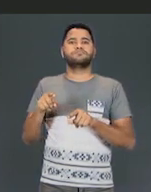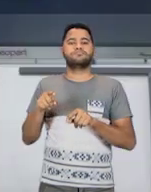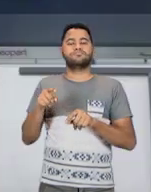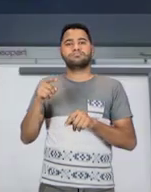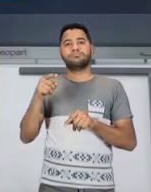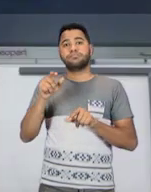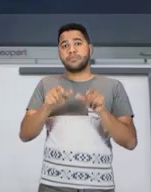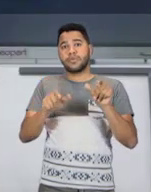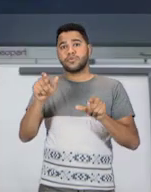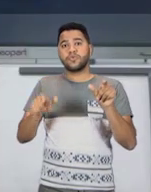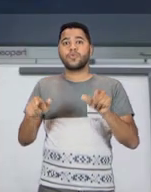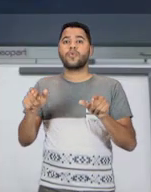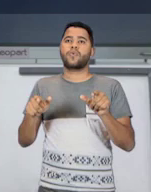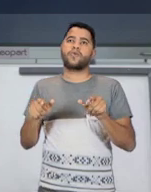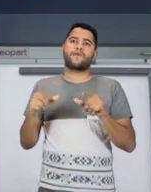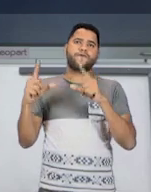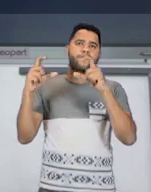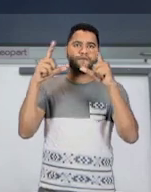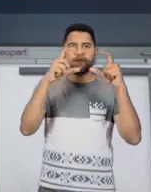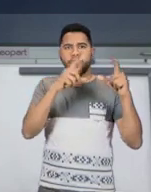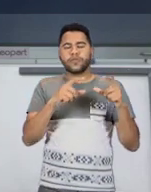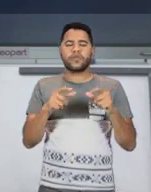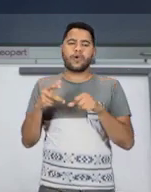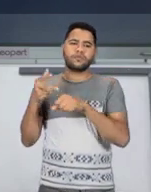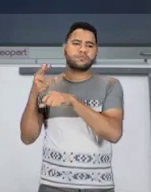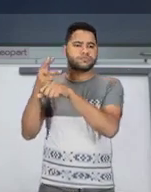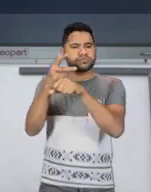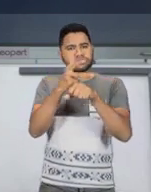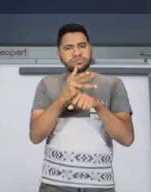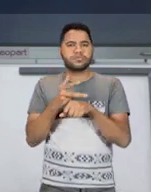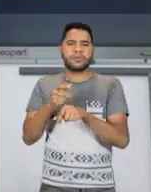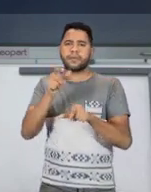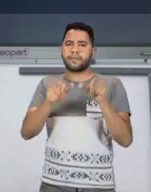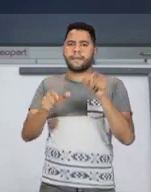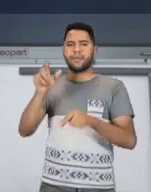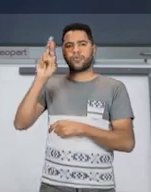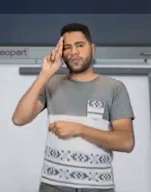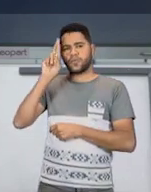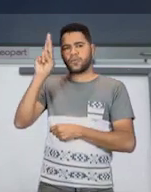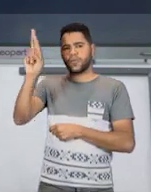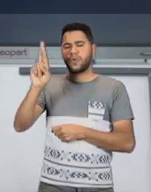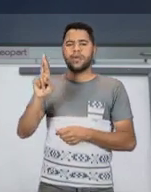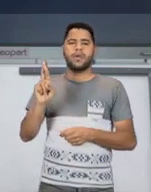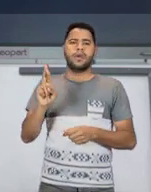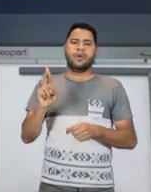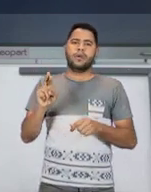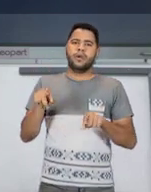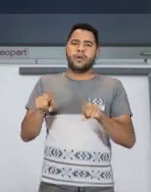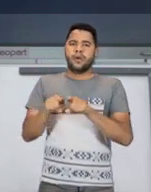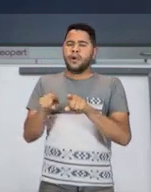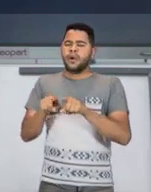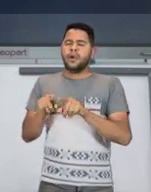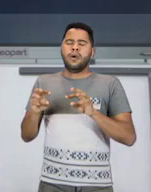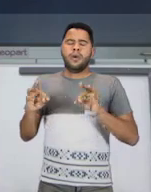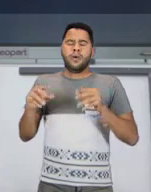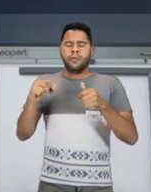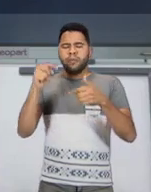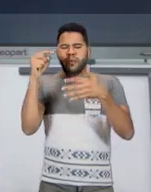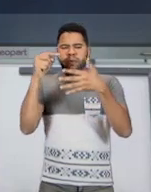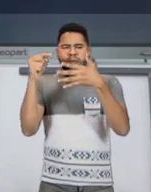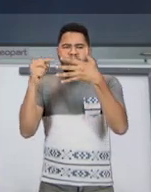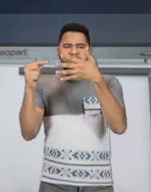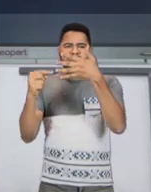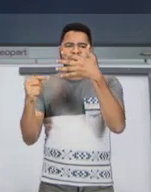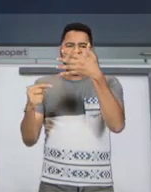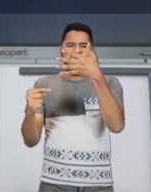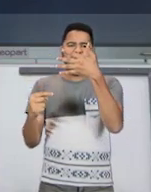filme, que inclui fotógrafos, diretores, né? Toda a produção do filme que